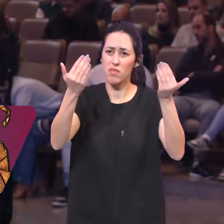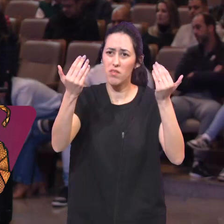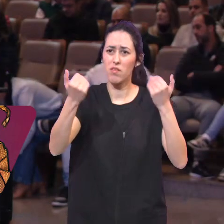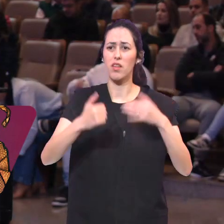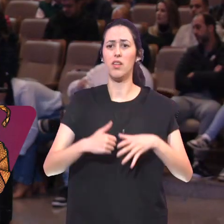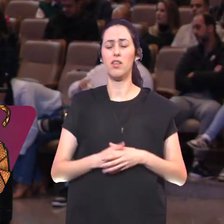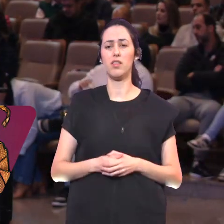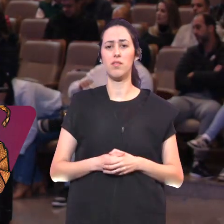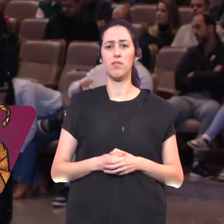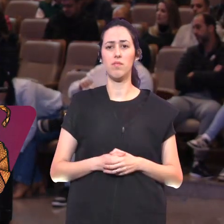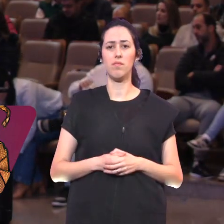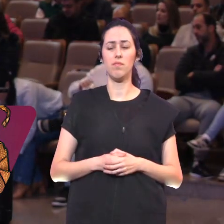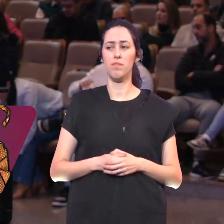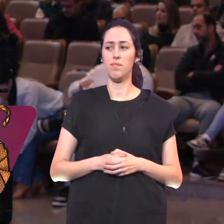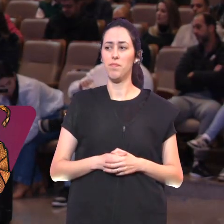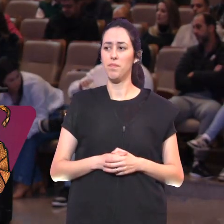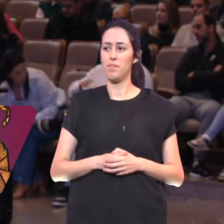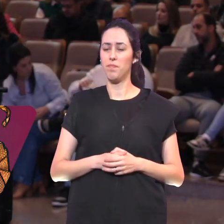Vinde a mim